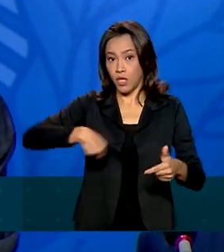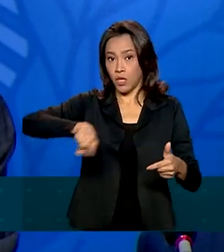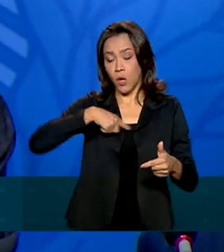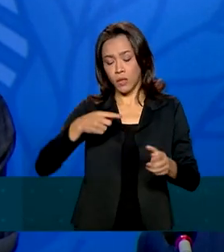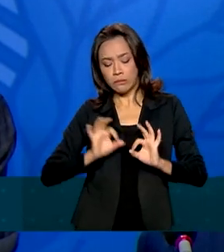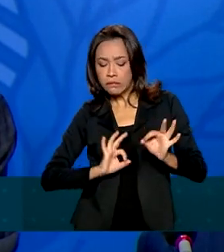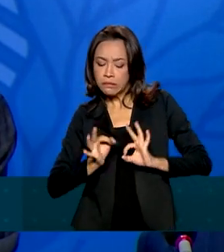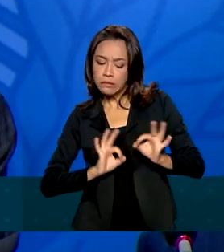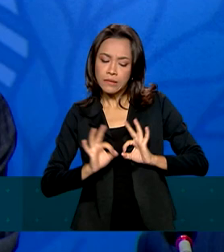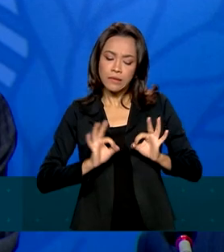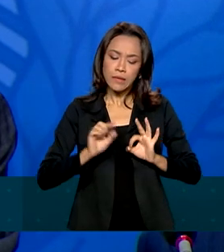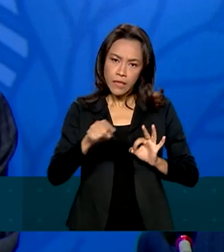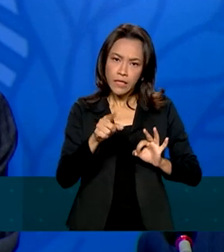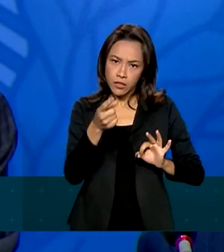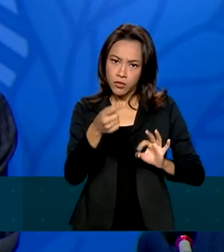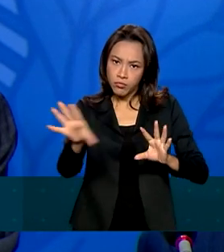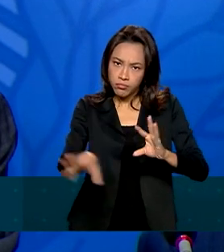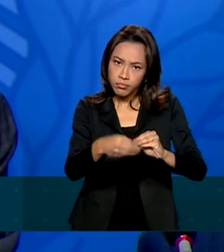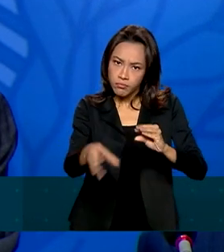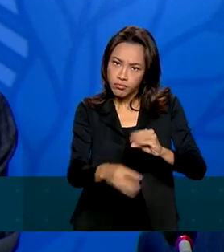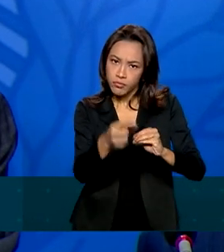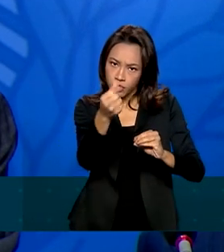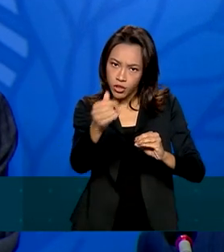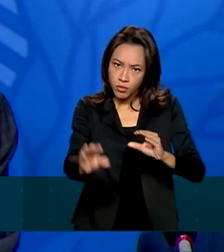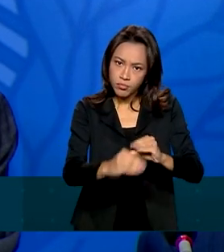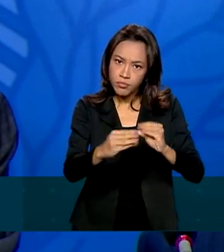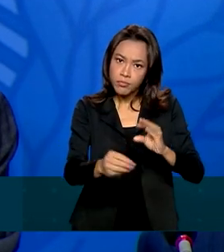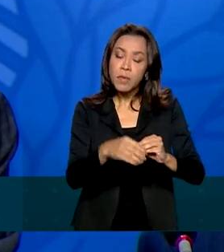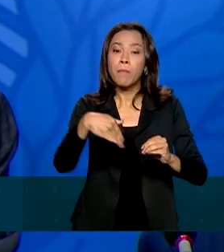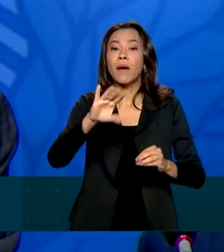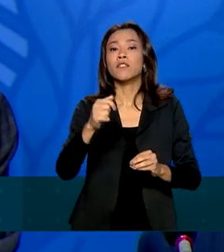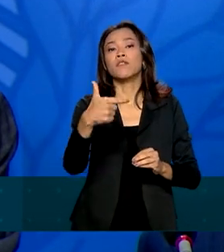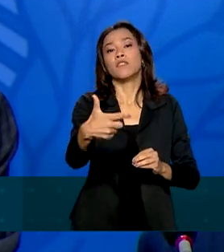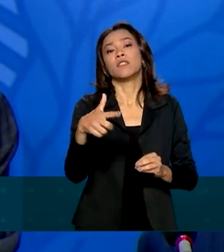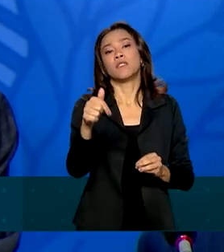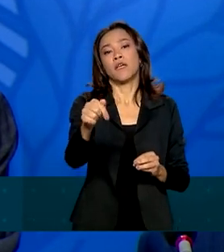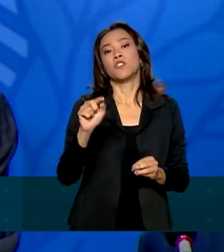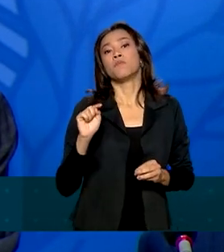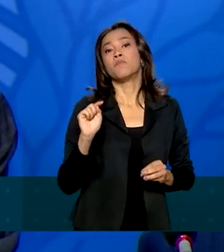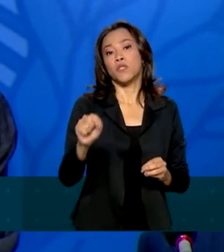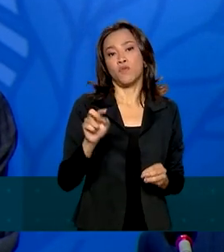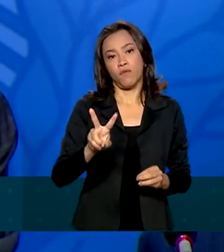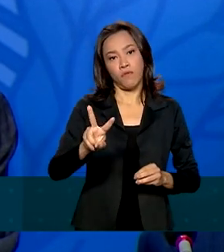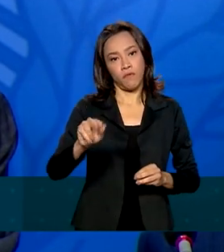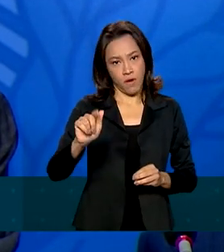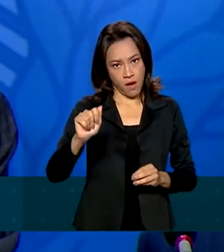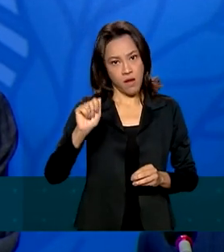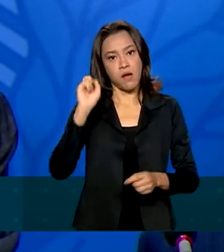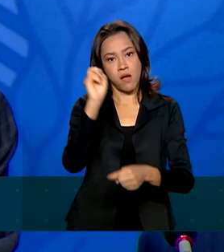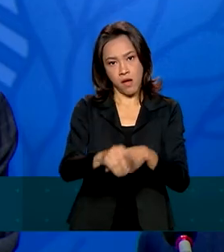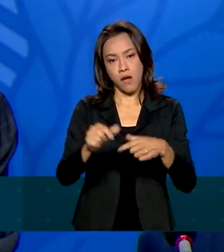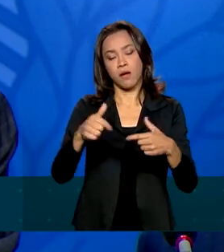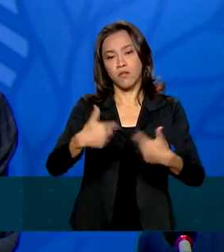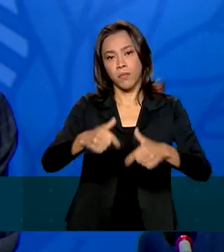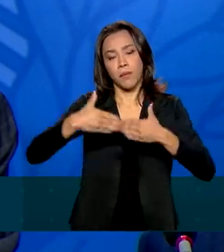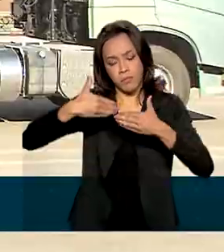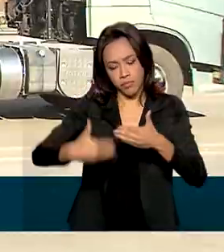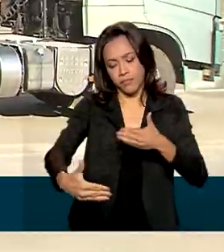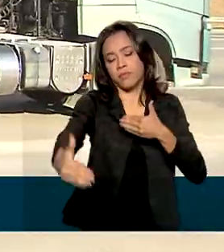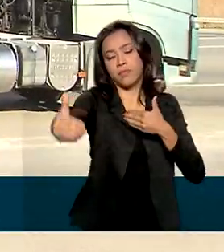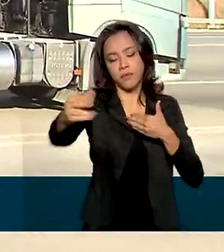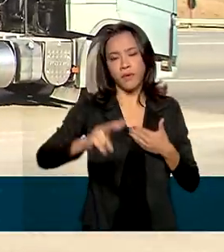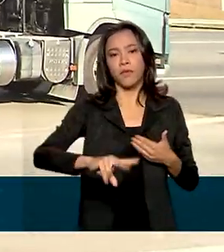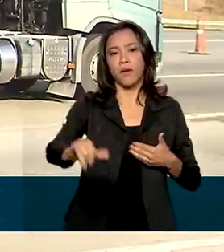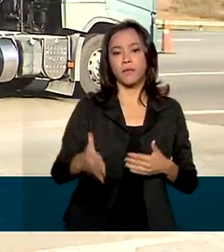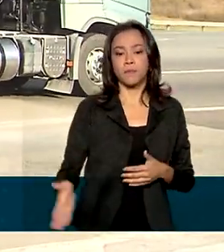esses investimentos adicionais vão criar mais de 27 mil vagas de empregos médios ao longo dos próximos anos.